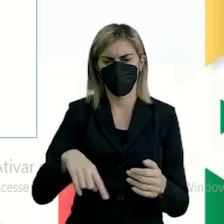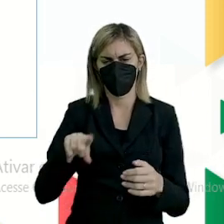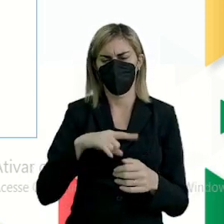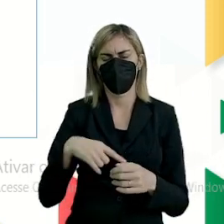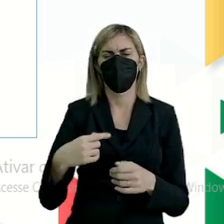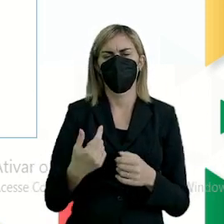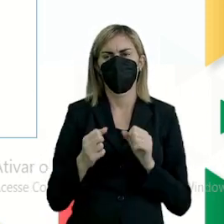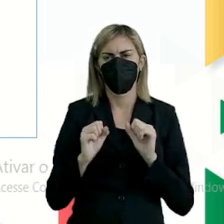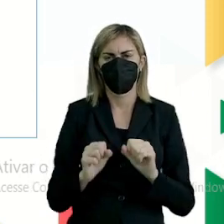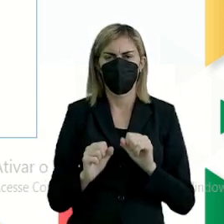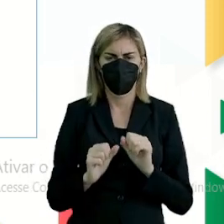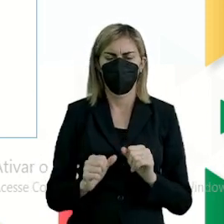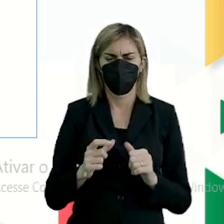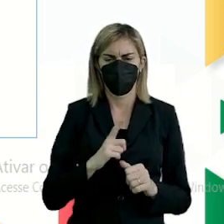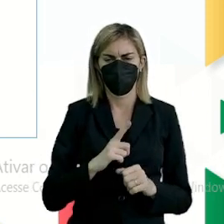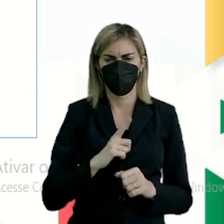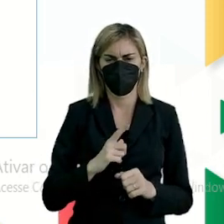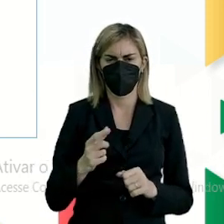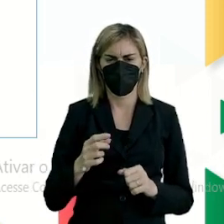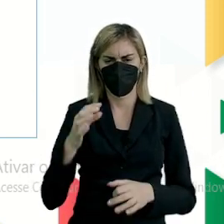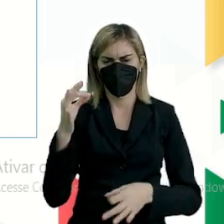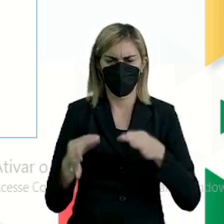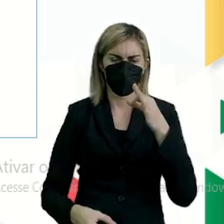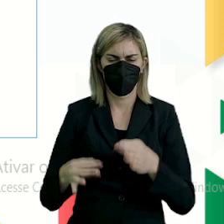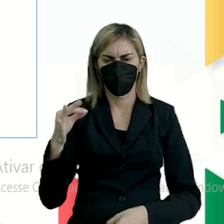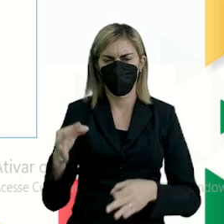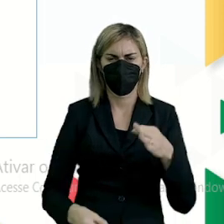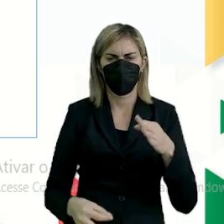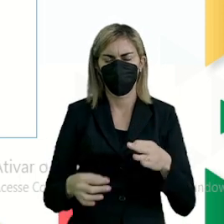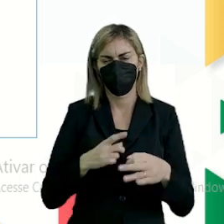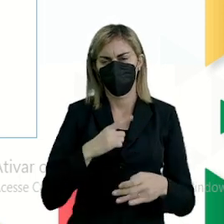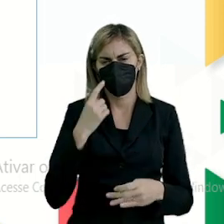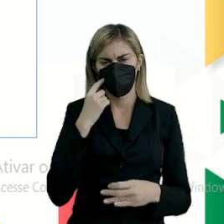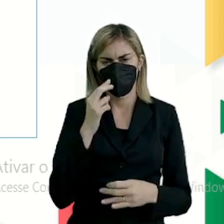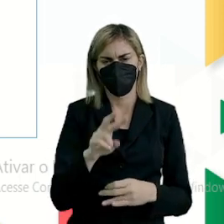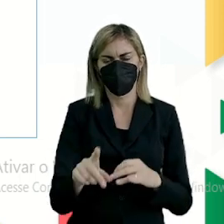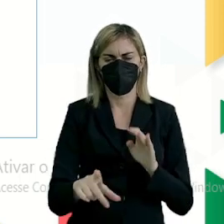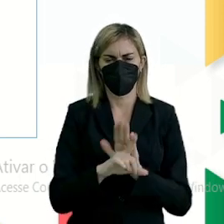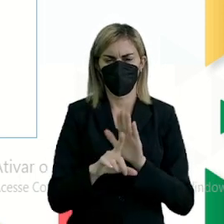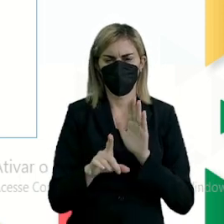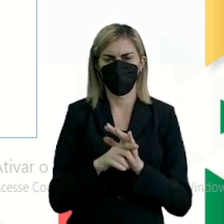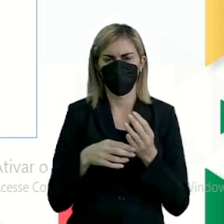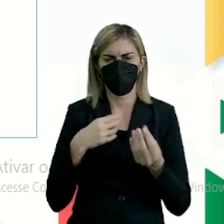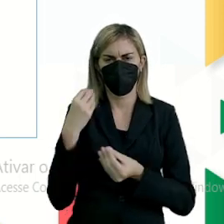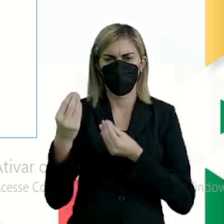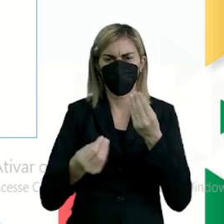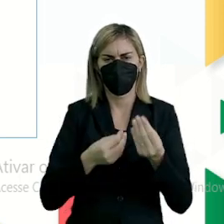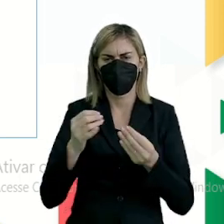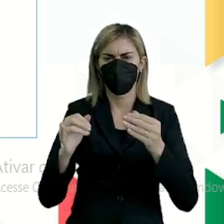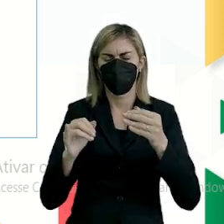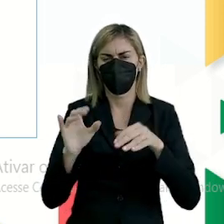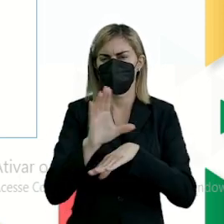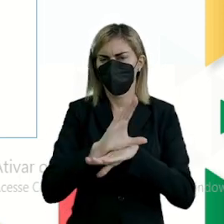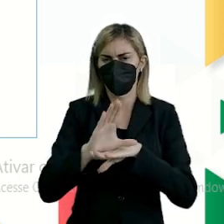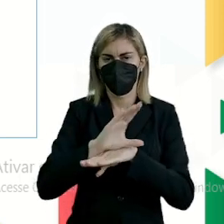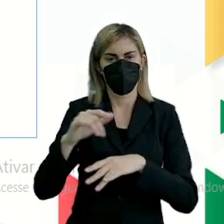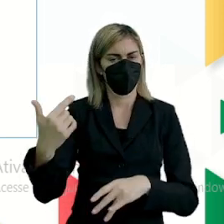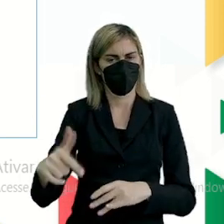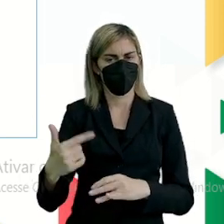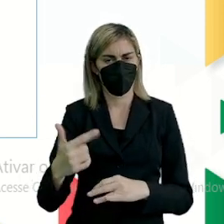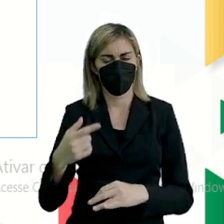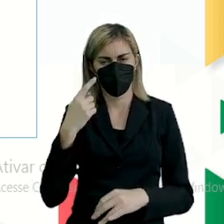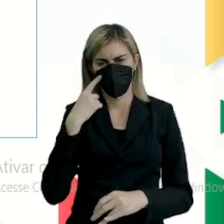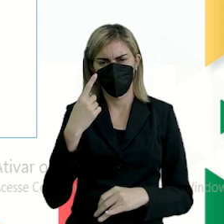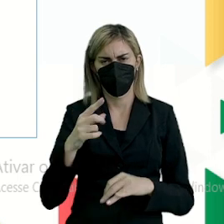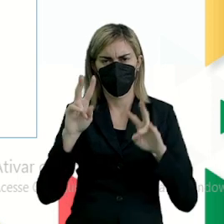bastante provável que o Tribunal Supremo considere esta lei como sendo inconstitucional. Veja que está